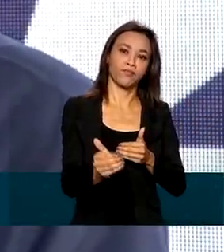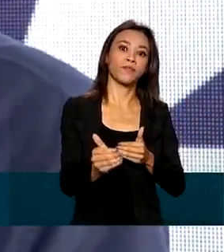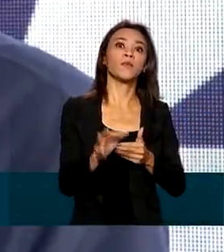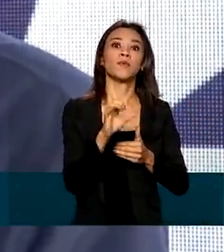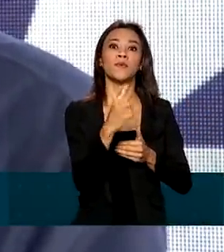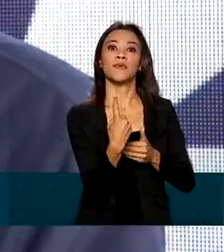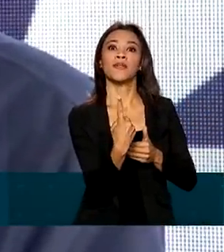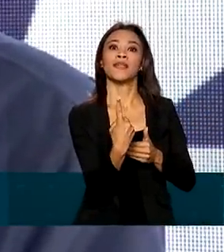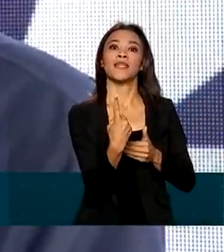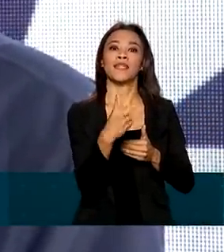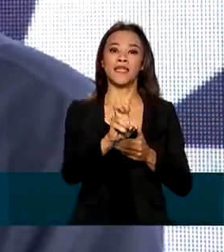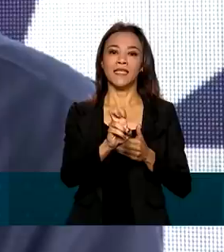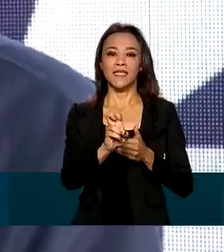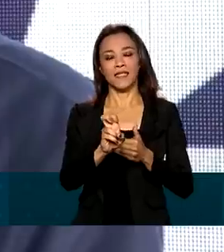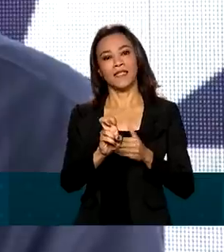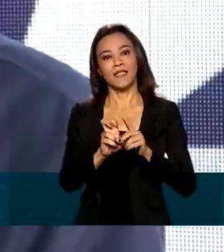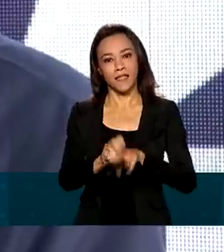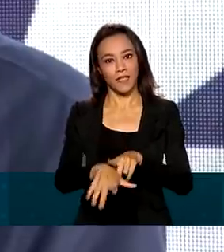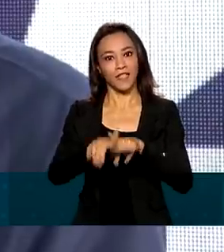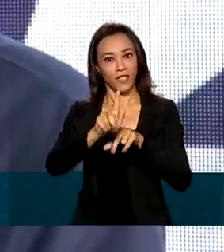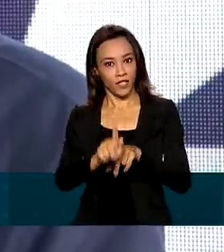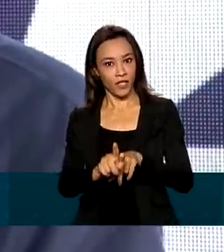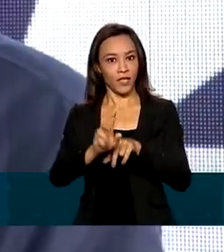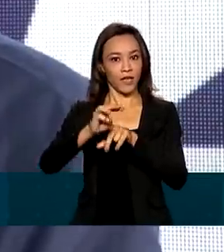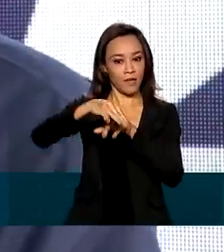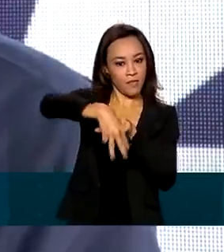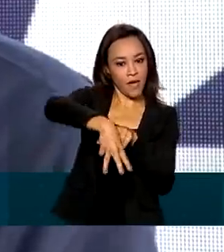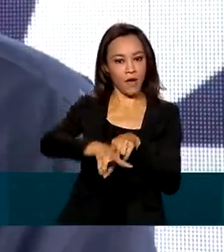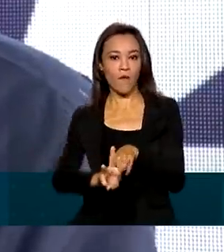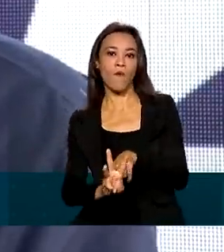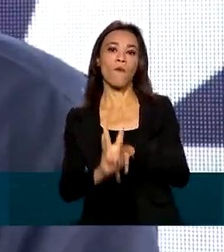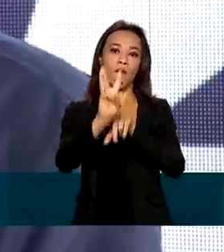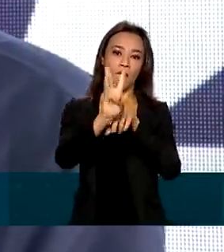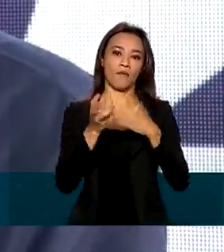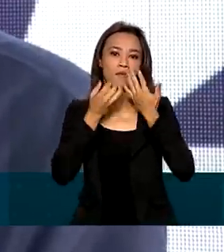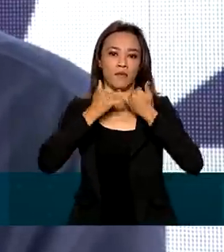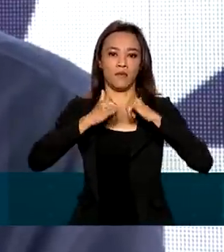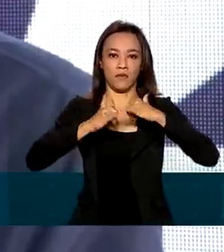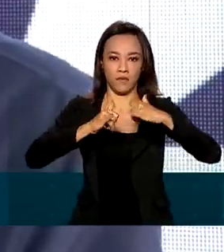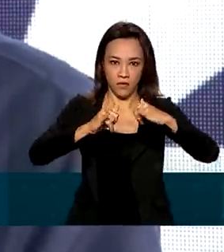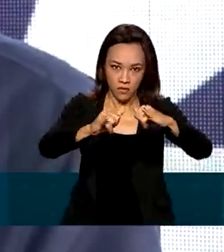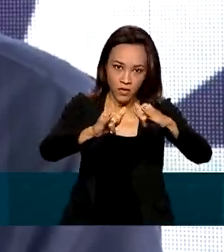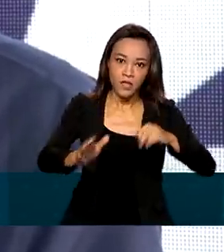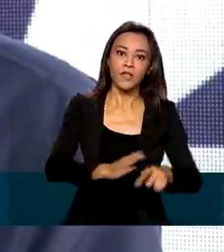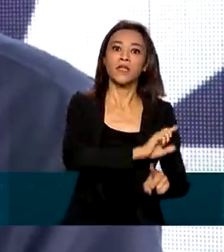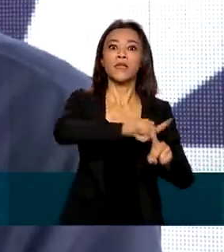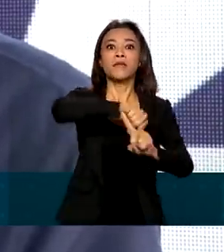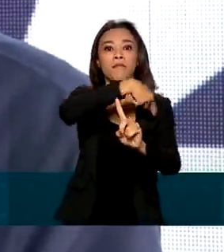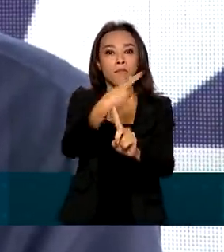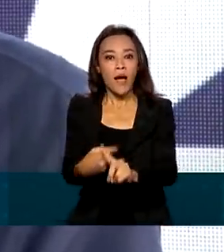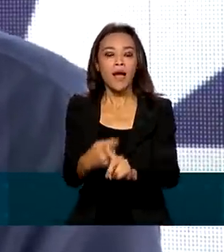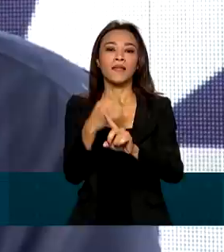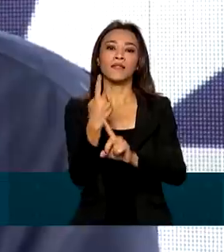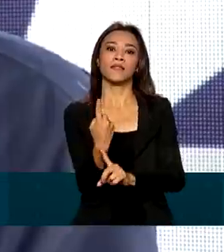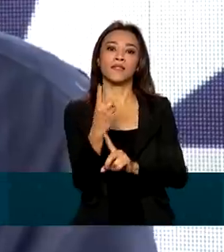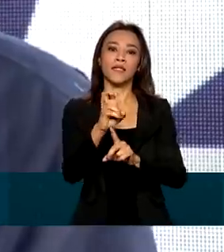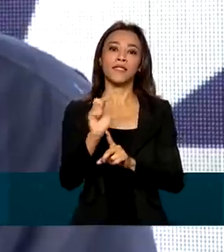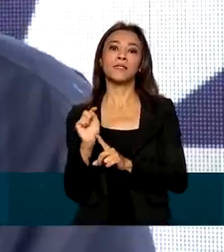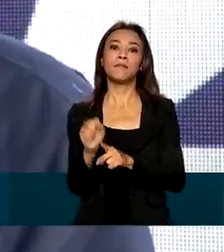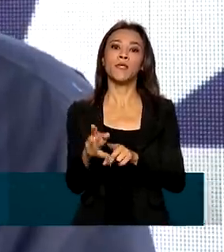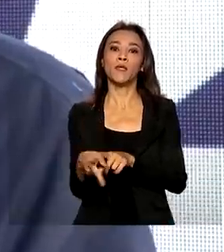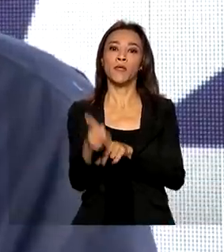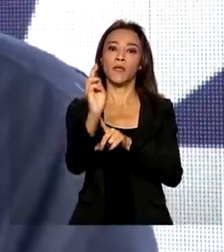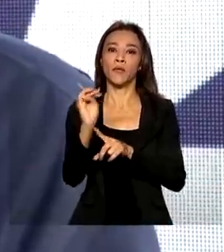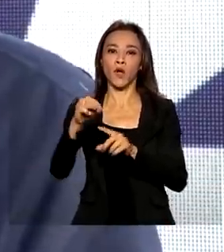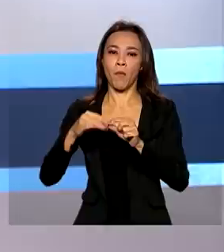15 gigawatts de geração de energia e mais de 15 mil quilômetros